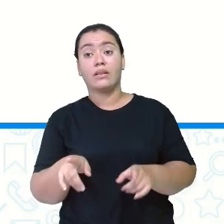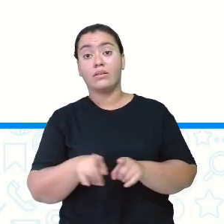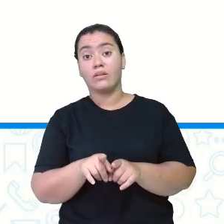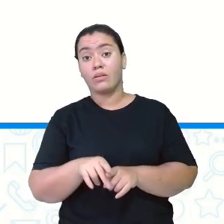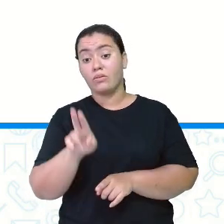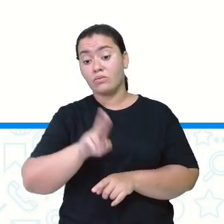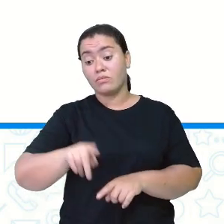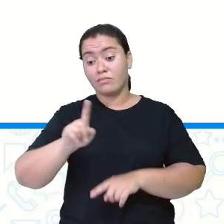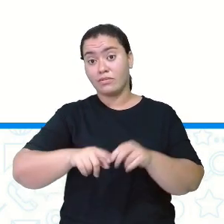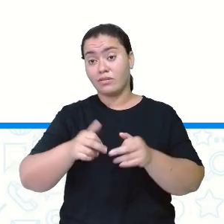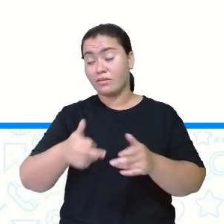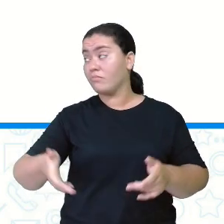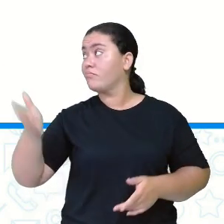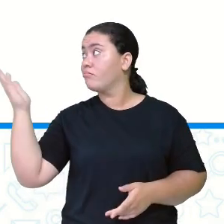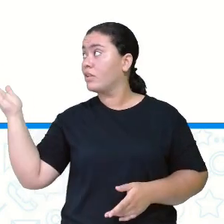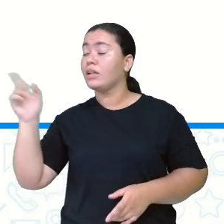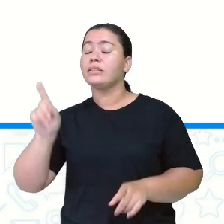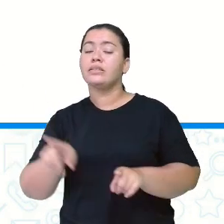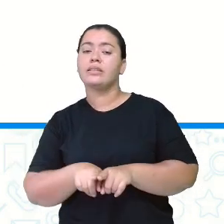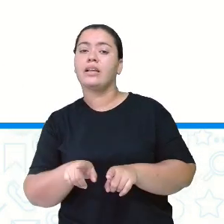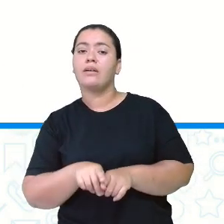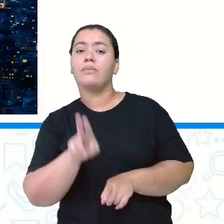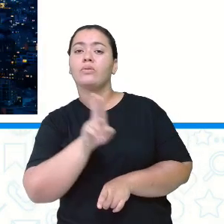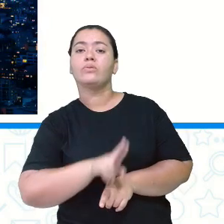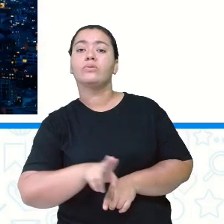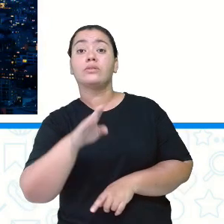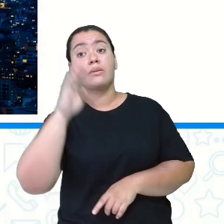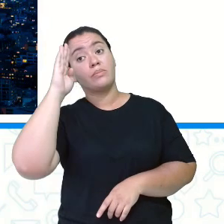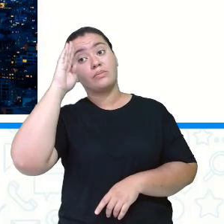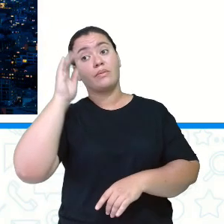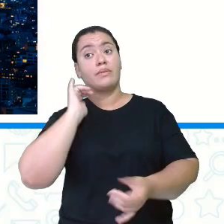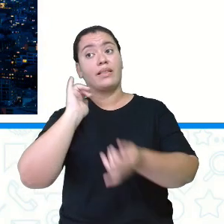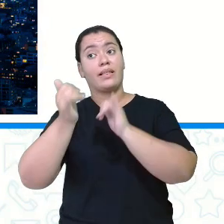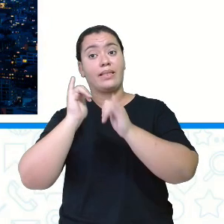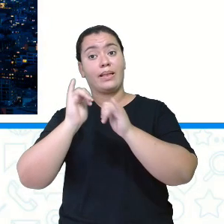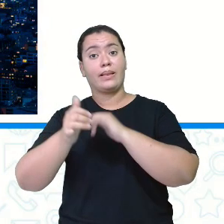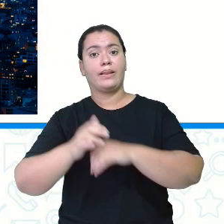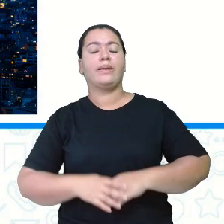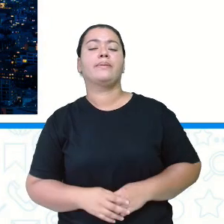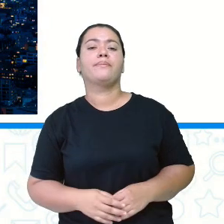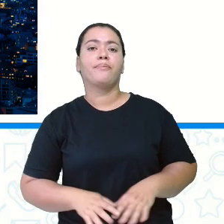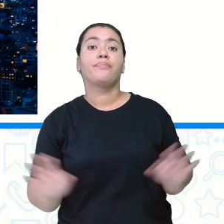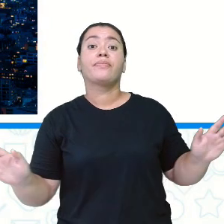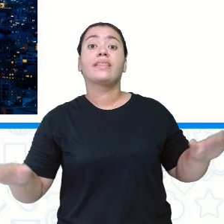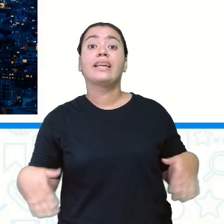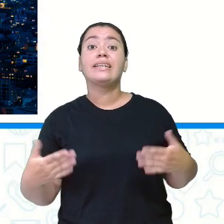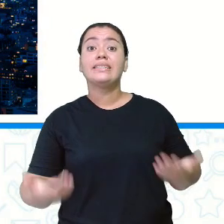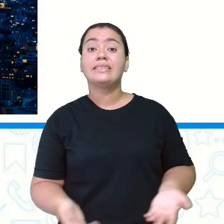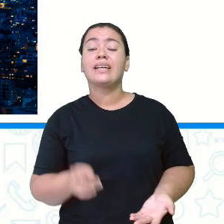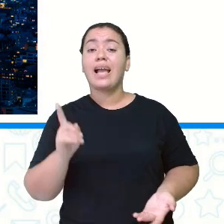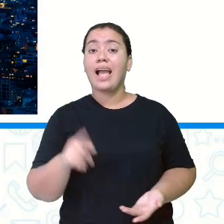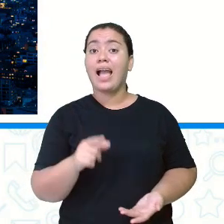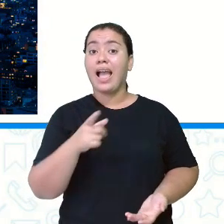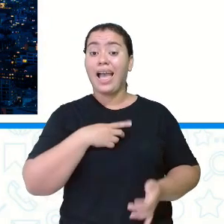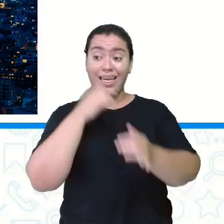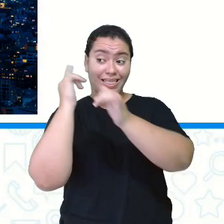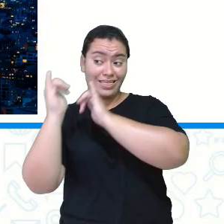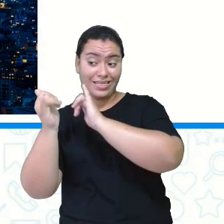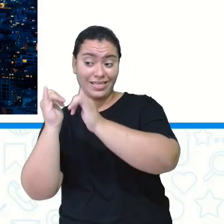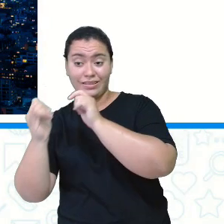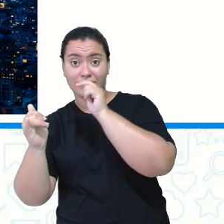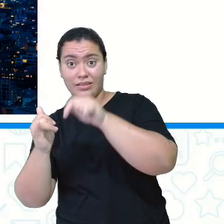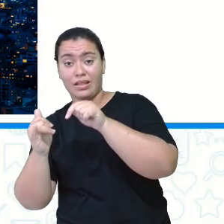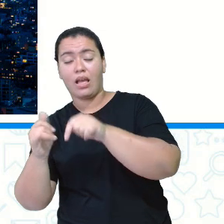utilizando principalmente a internet. E aí, através dessa internet, ela